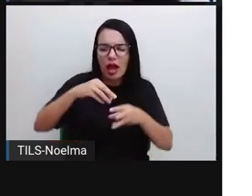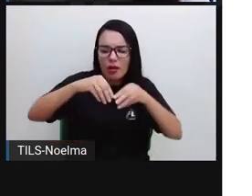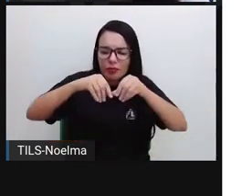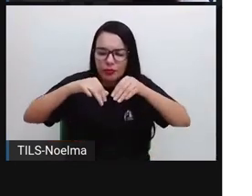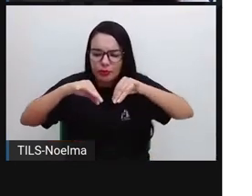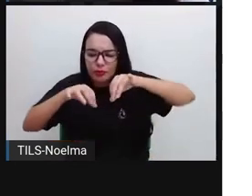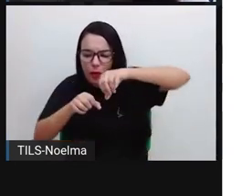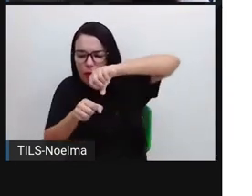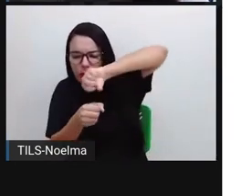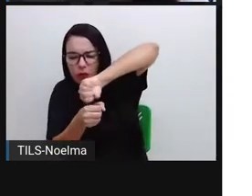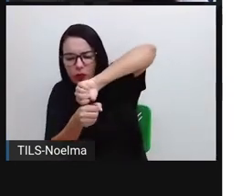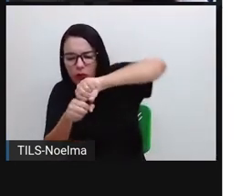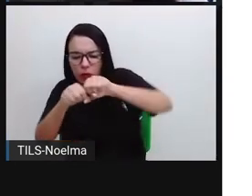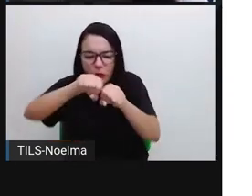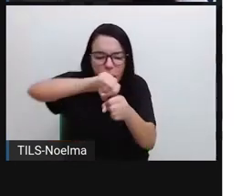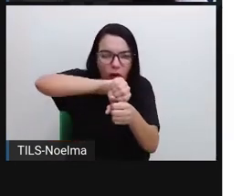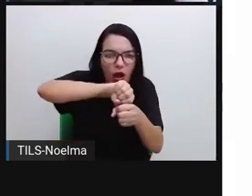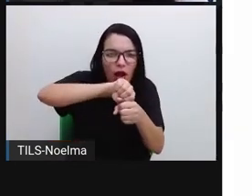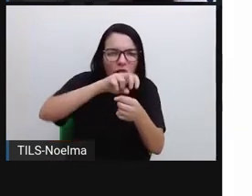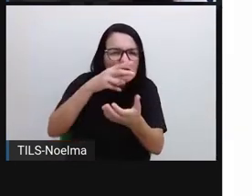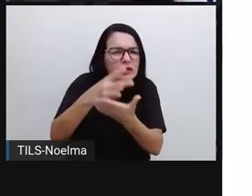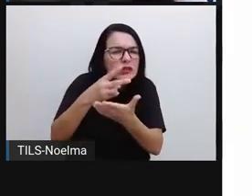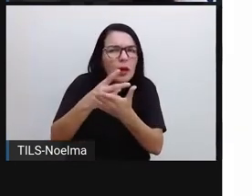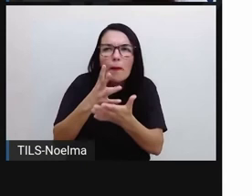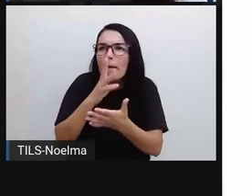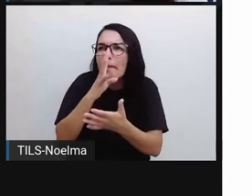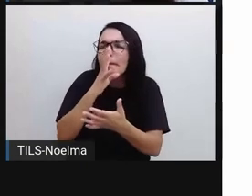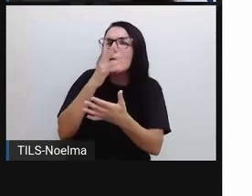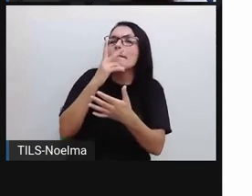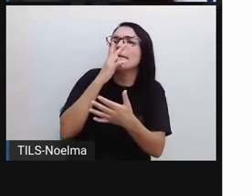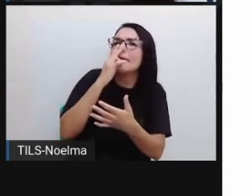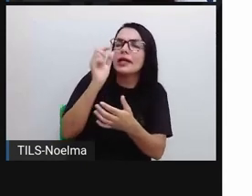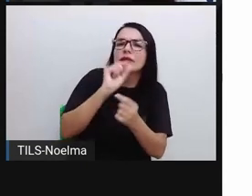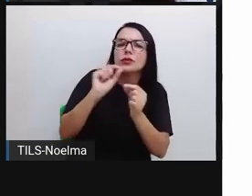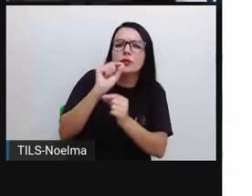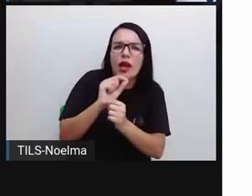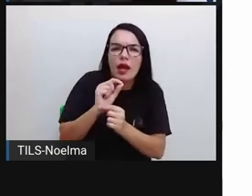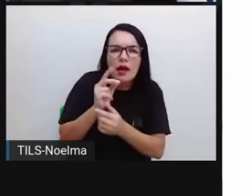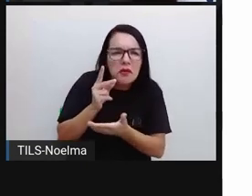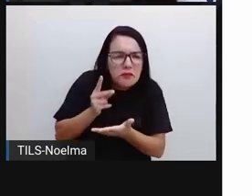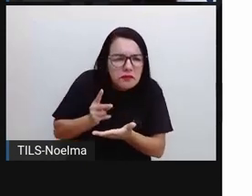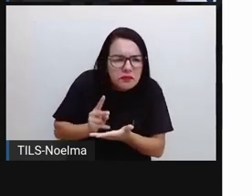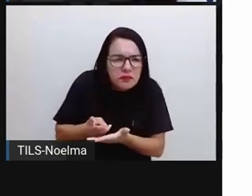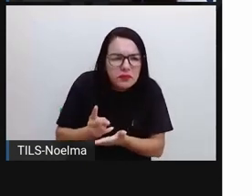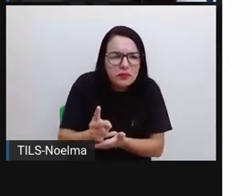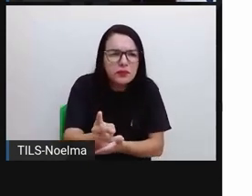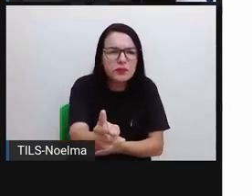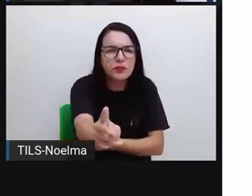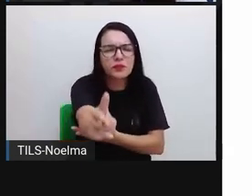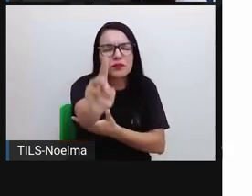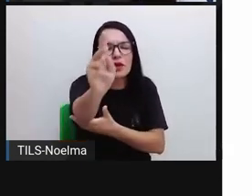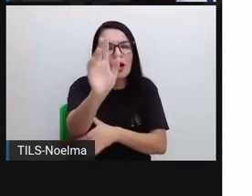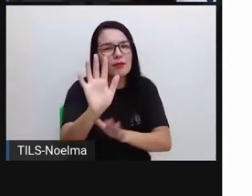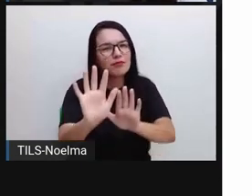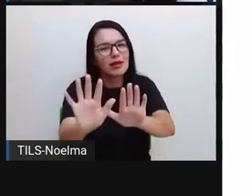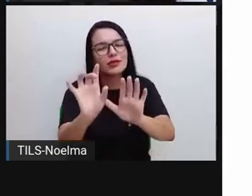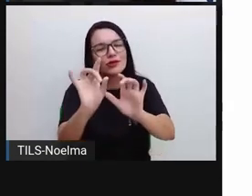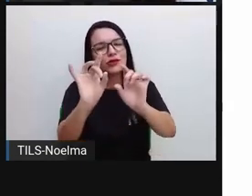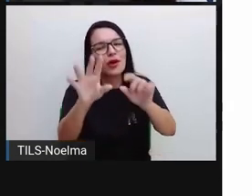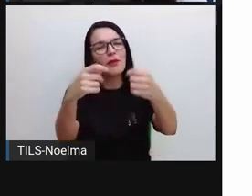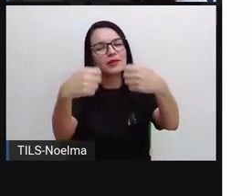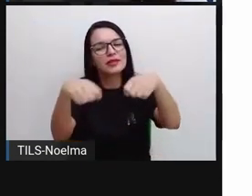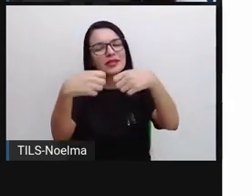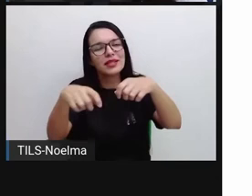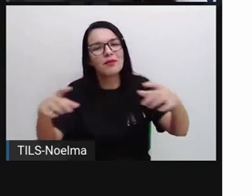dá-nos constantes impressões de finitude quando, de fato, apenas alcançamos um importante